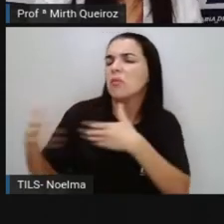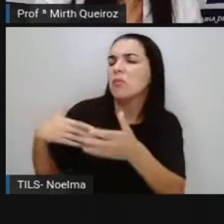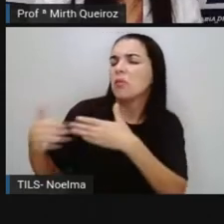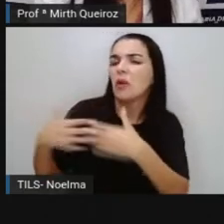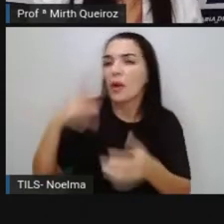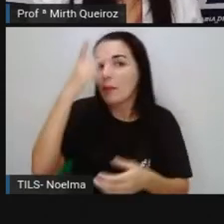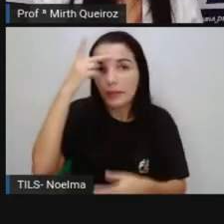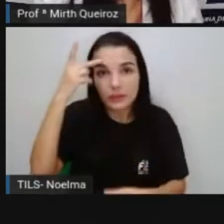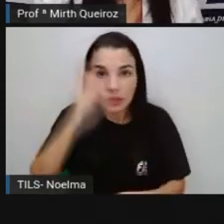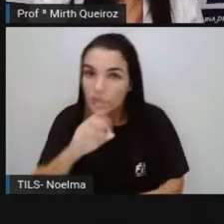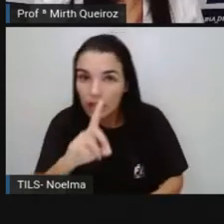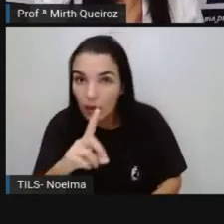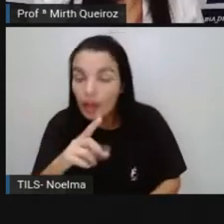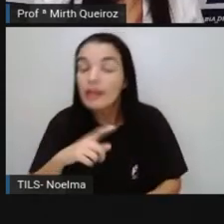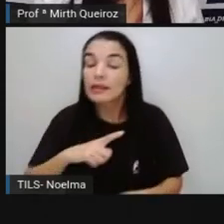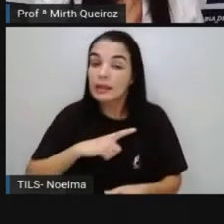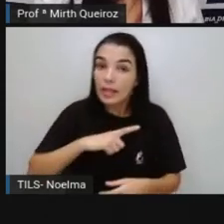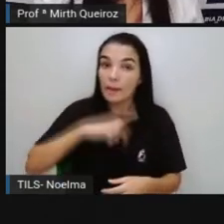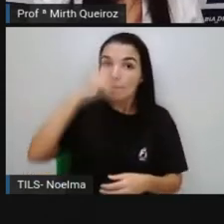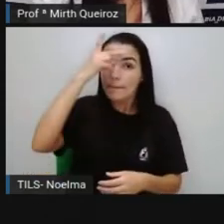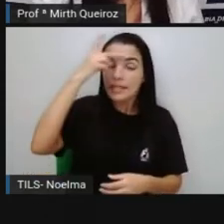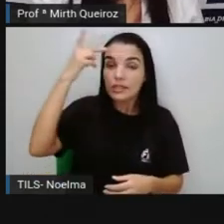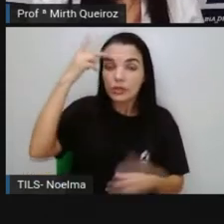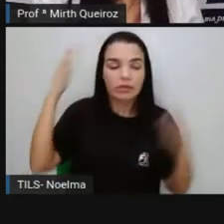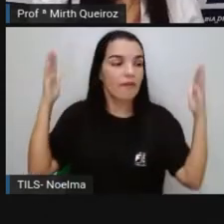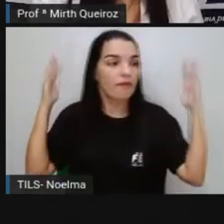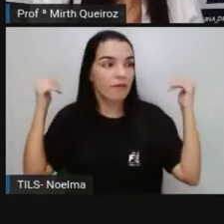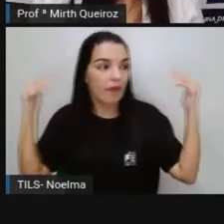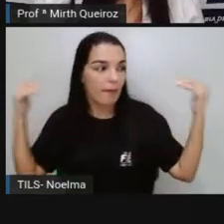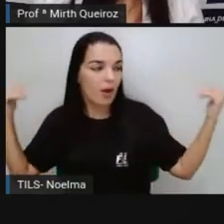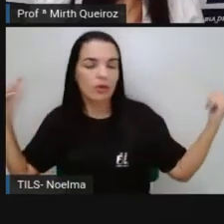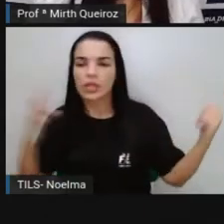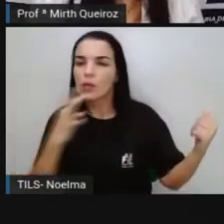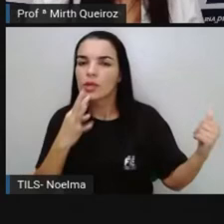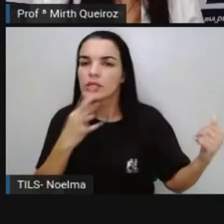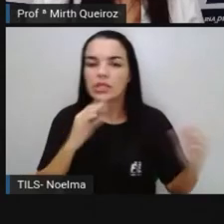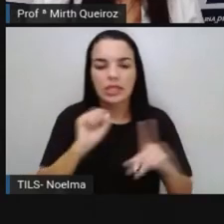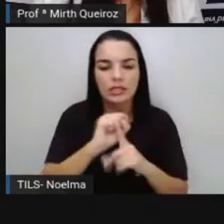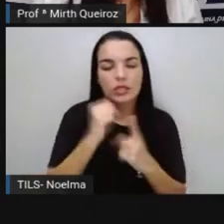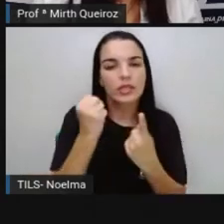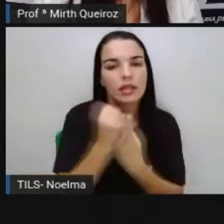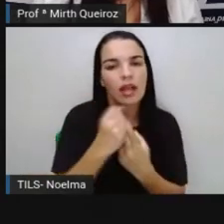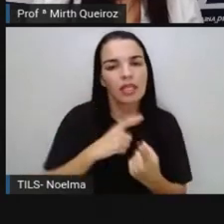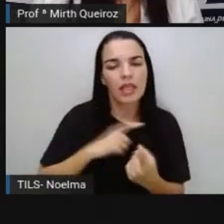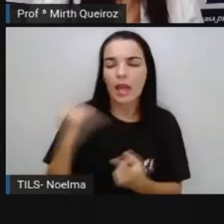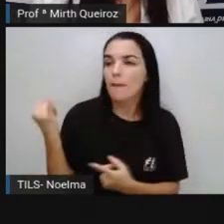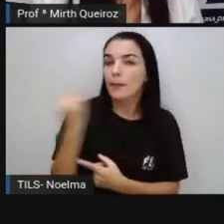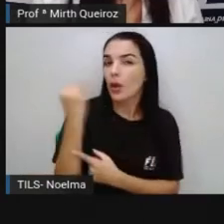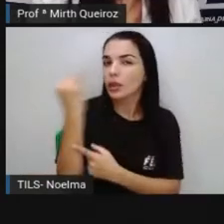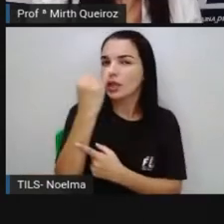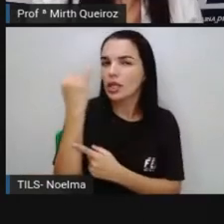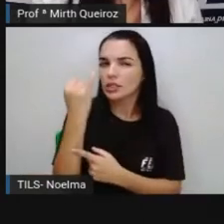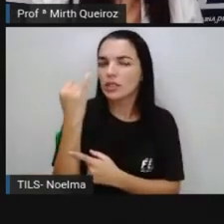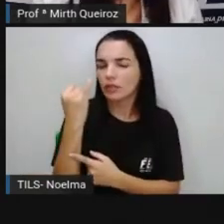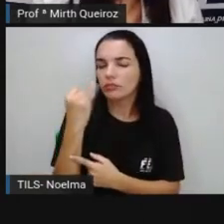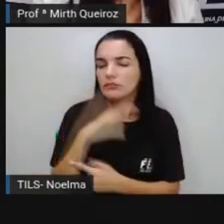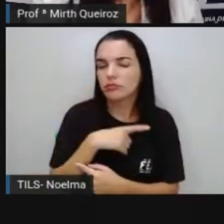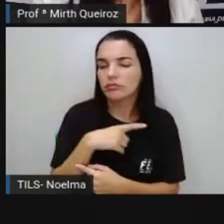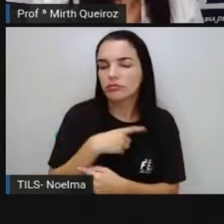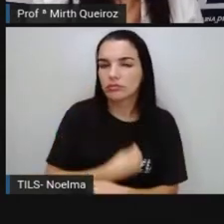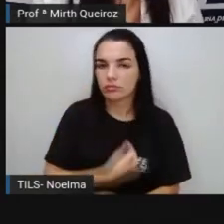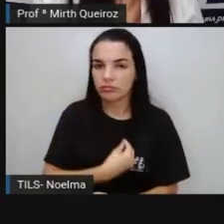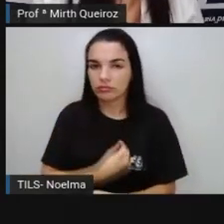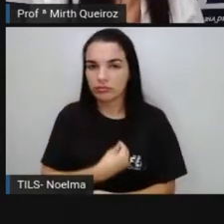pessoa, não. São pessoas que são conhecidas socialmente e têm algum tipo de importância social, certo? Então, na